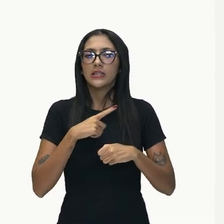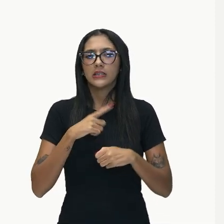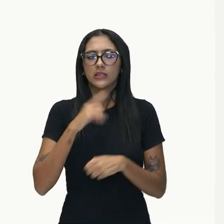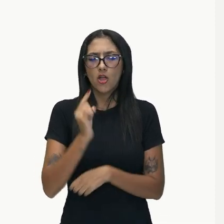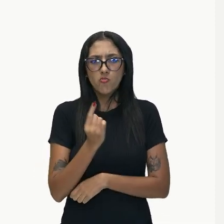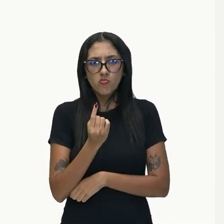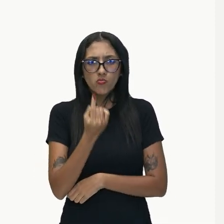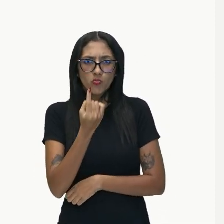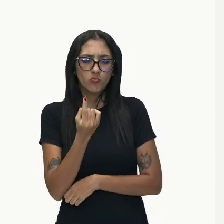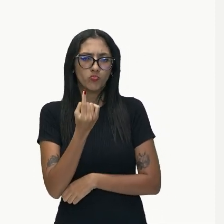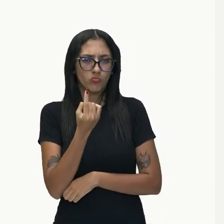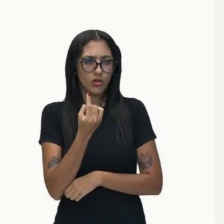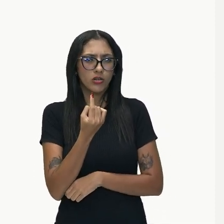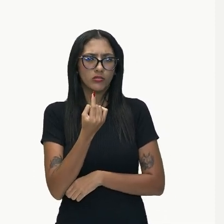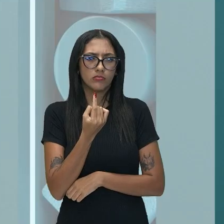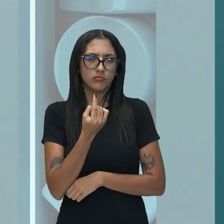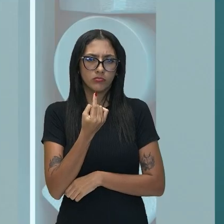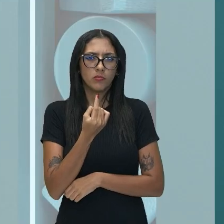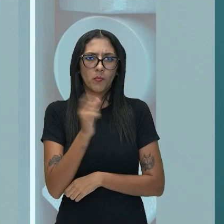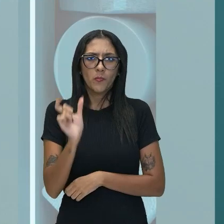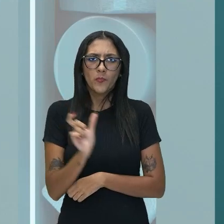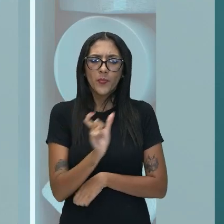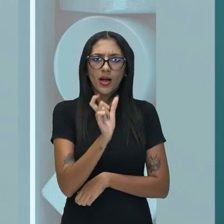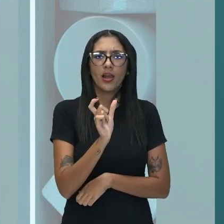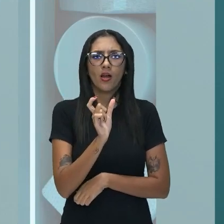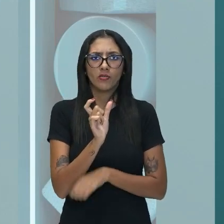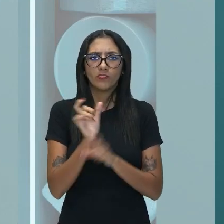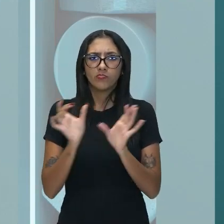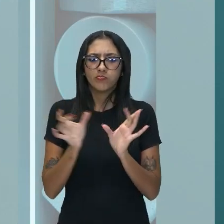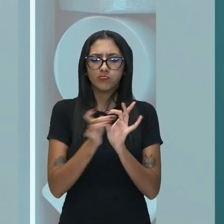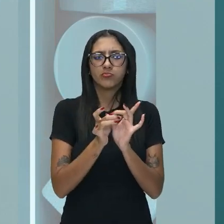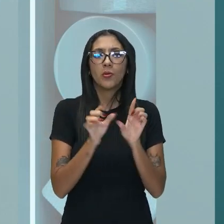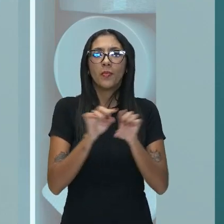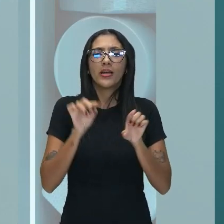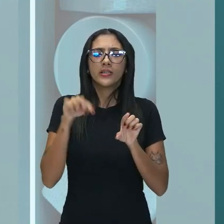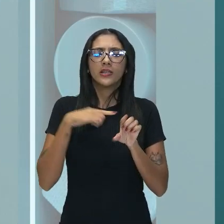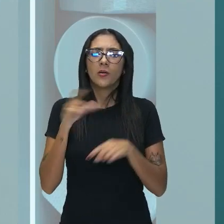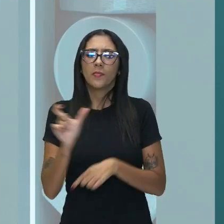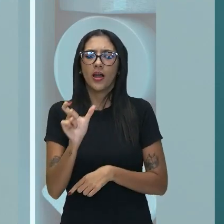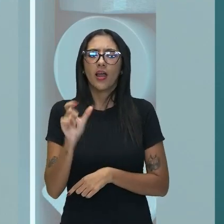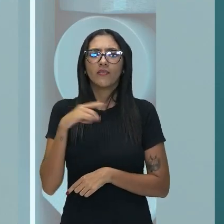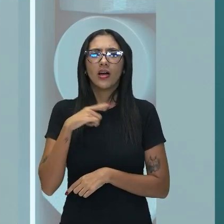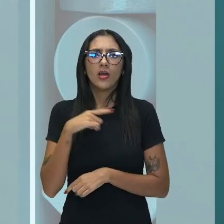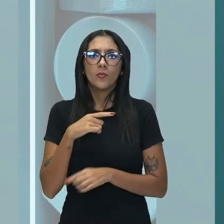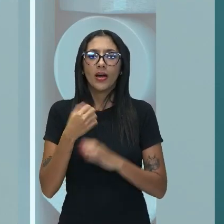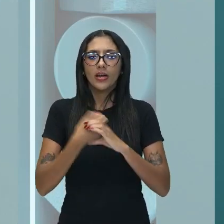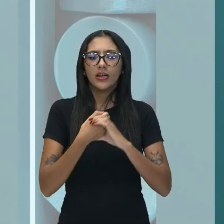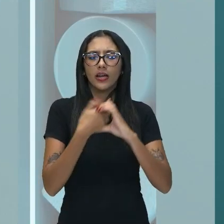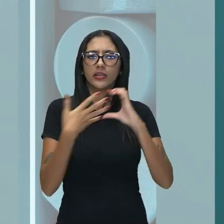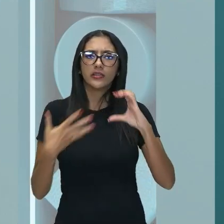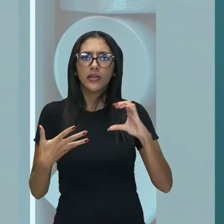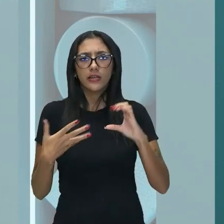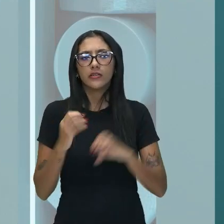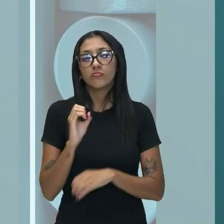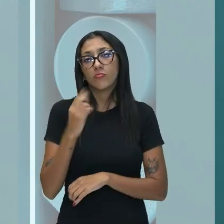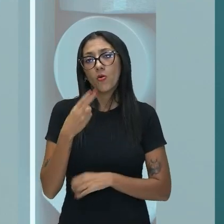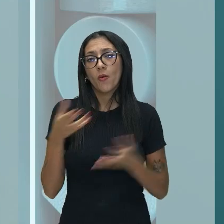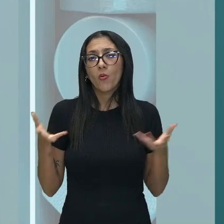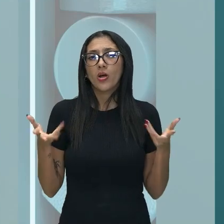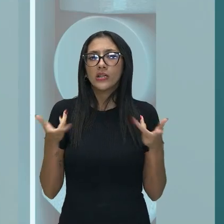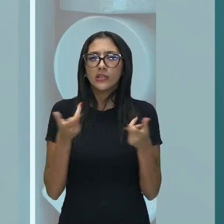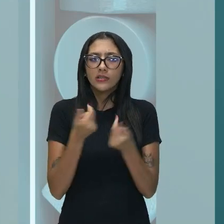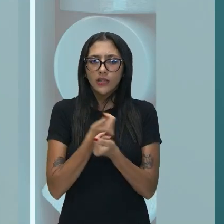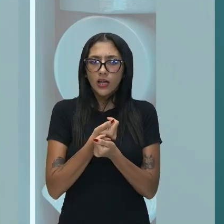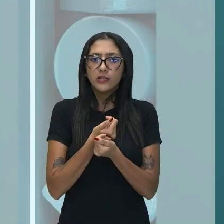que irá se ligar ao sujeito e esse elemento atribui determinada característica, uma qualidade, que é exatamente